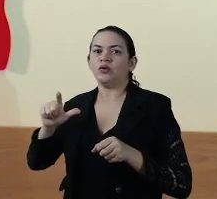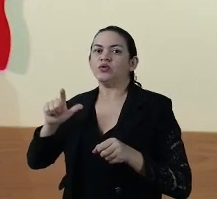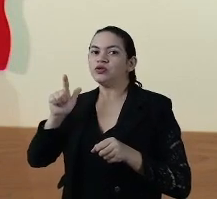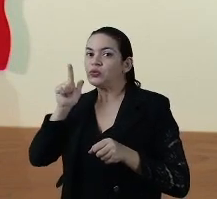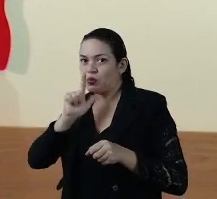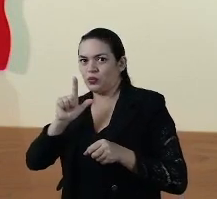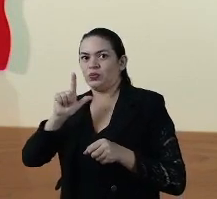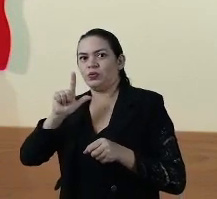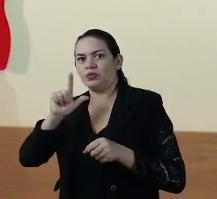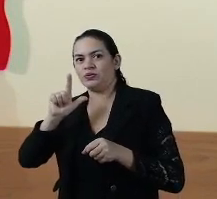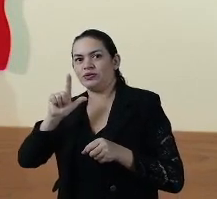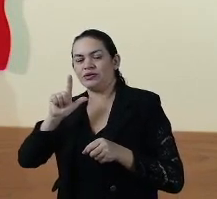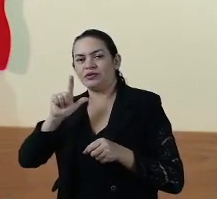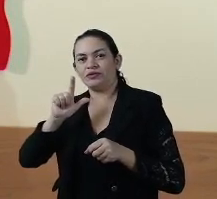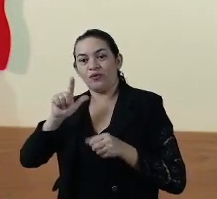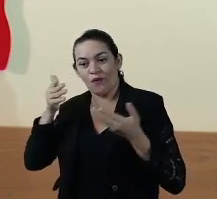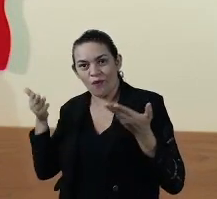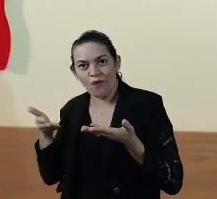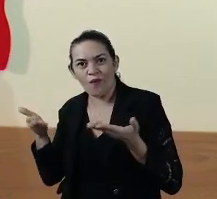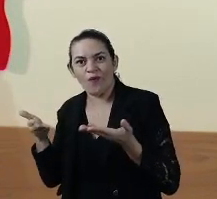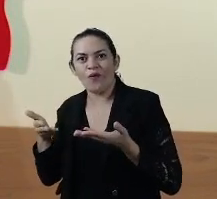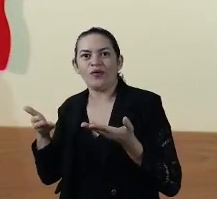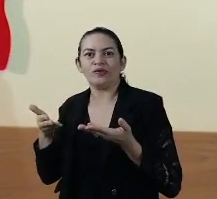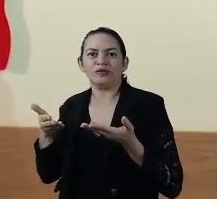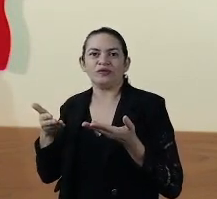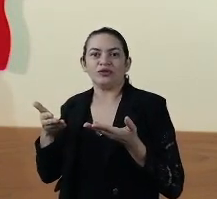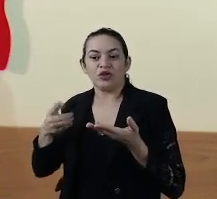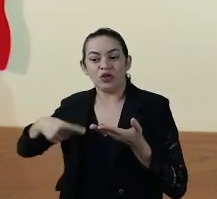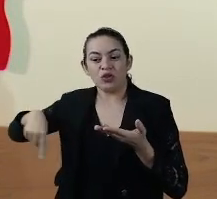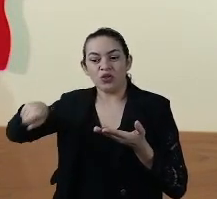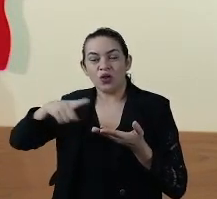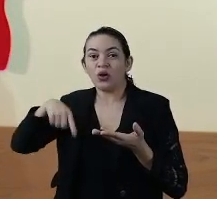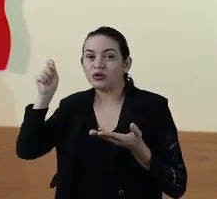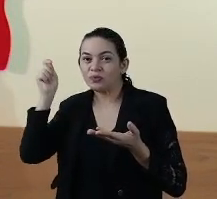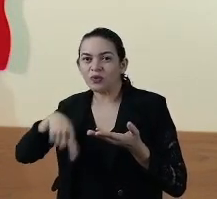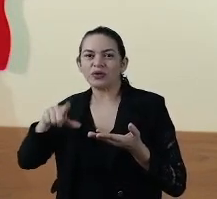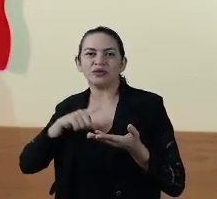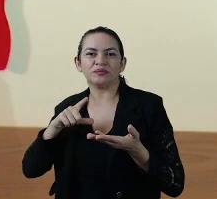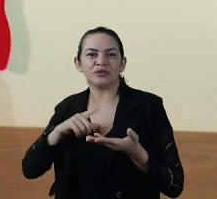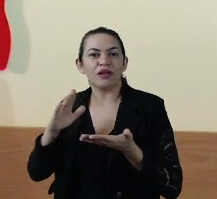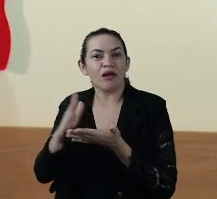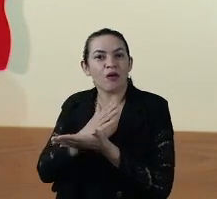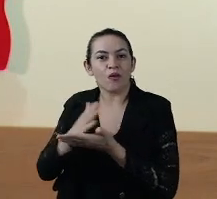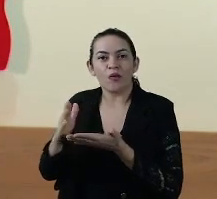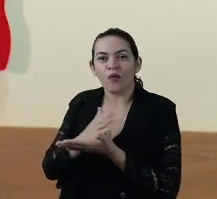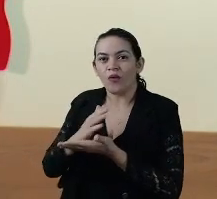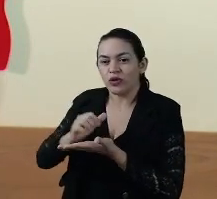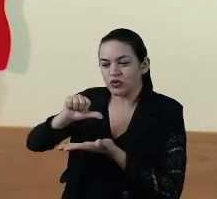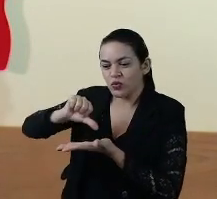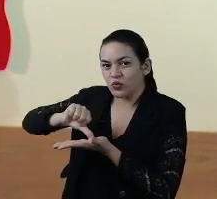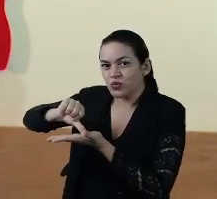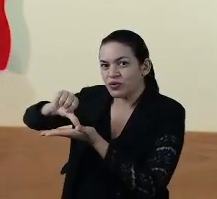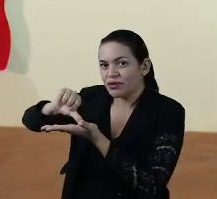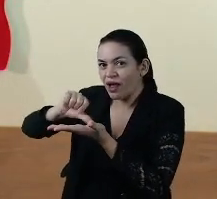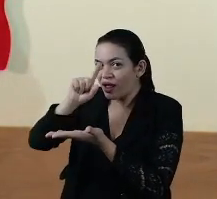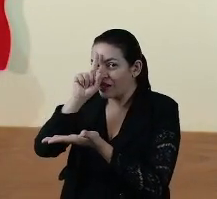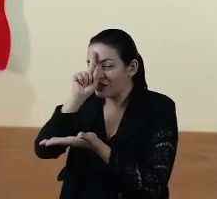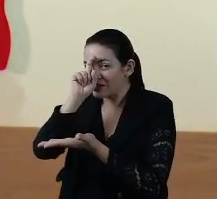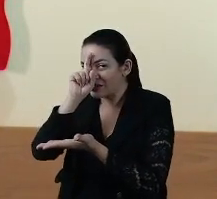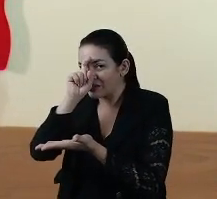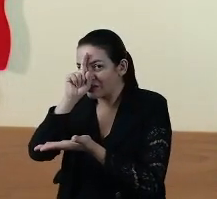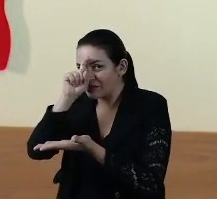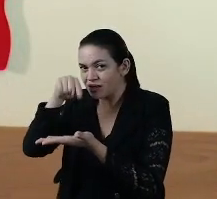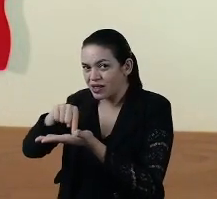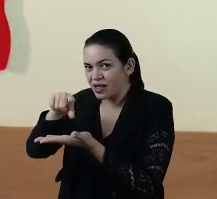permitem hoje, inclusive, que nós possamos ter unidades de saúde menos pressionadas,